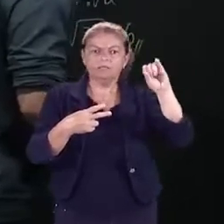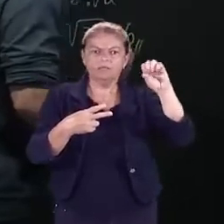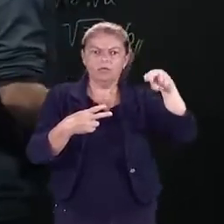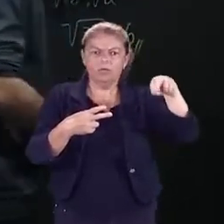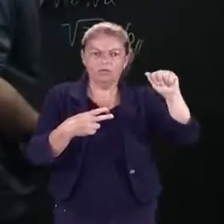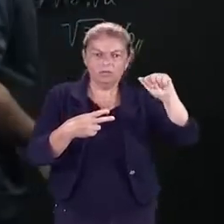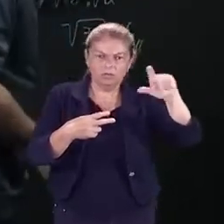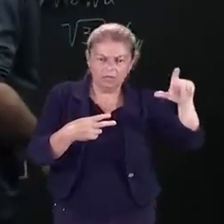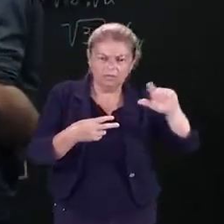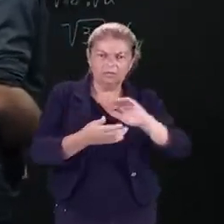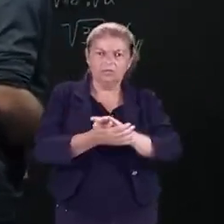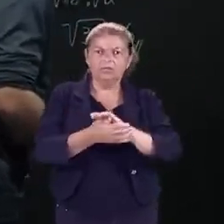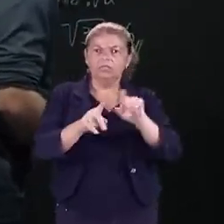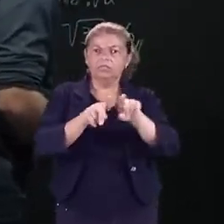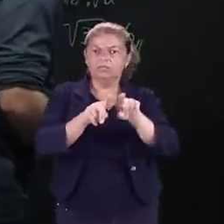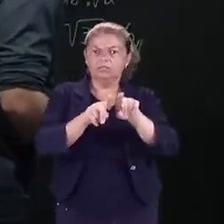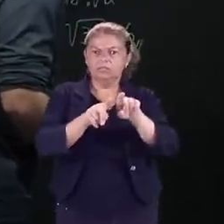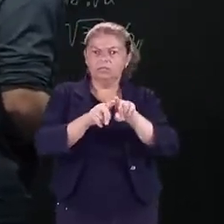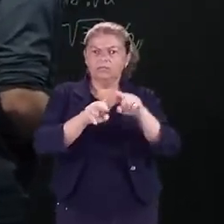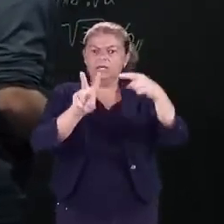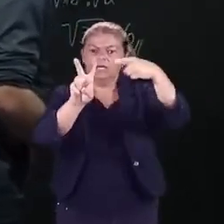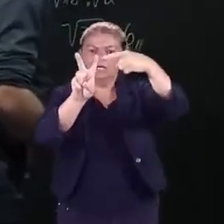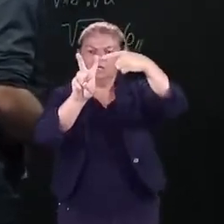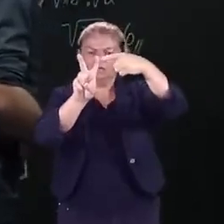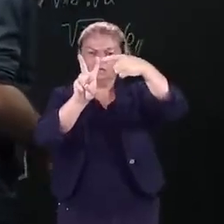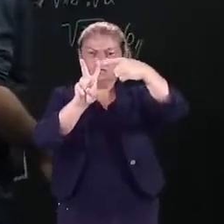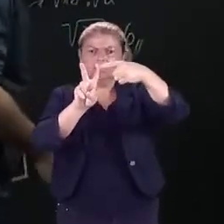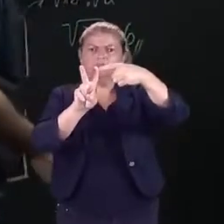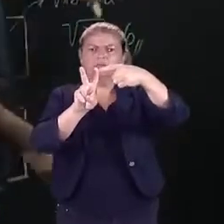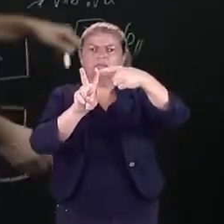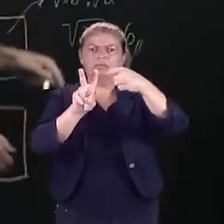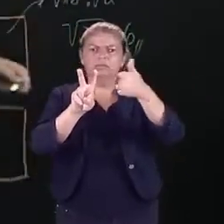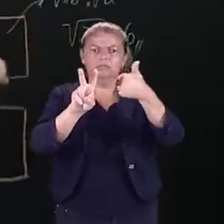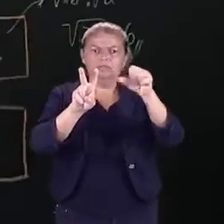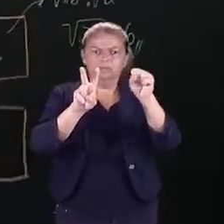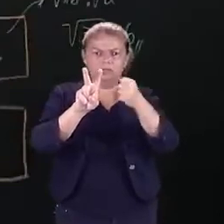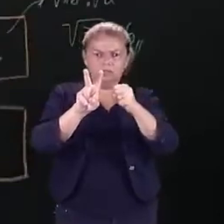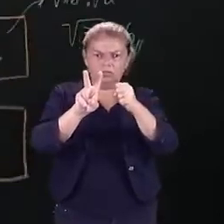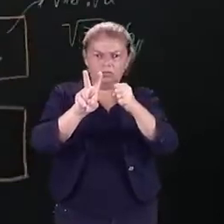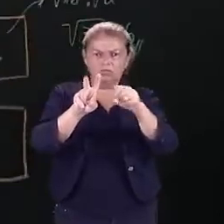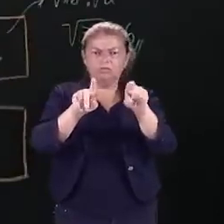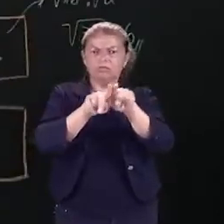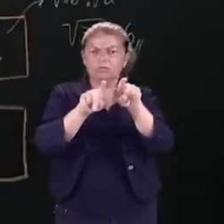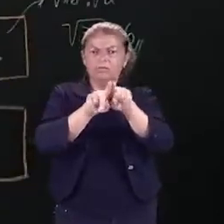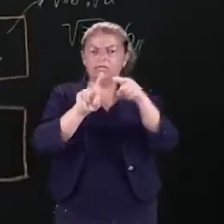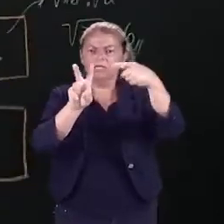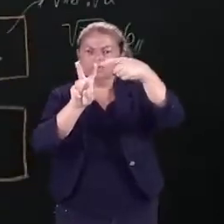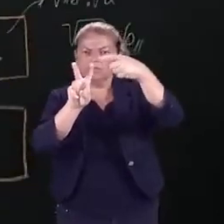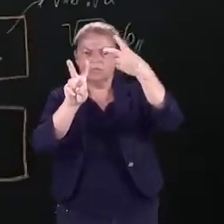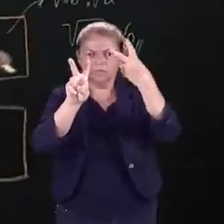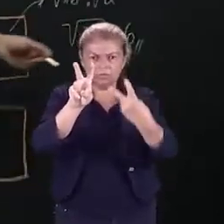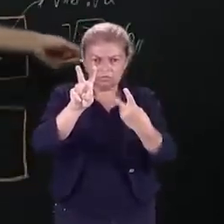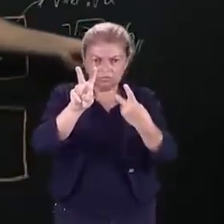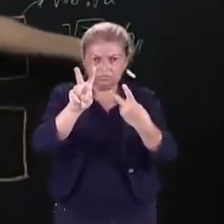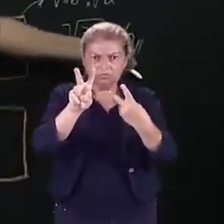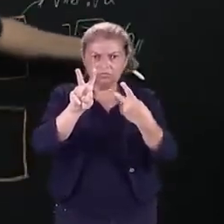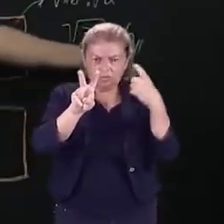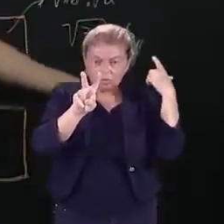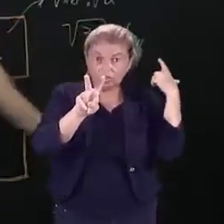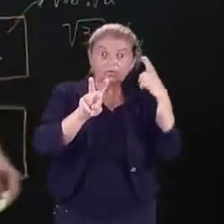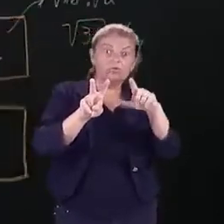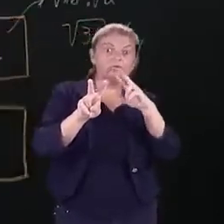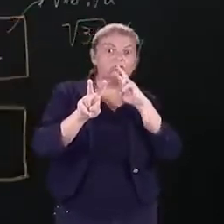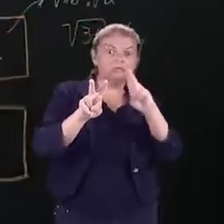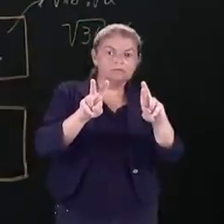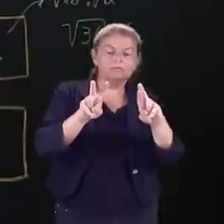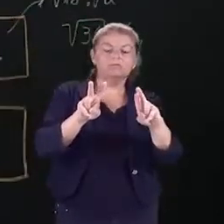que são as raízes quadradas de 18 e de 2, e nós conseguimos chegar no seu resultado a um